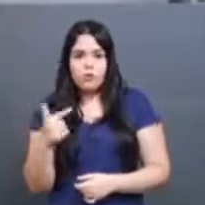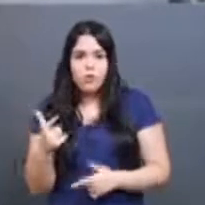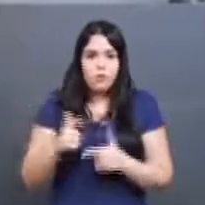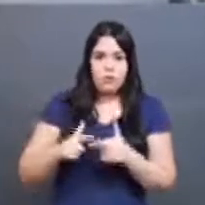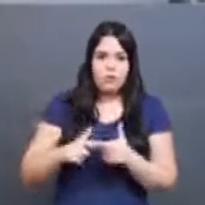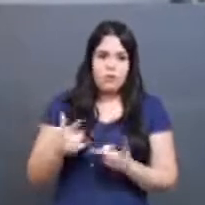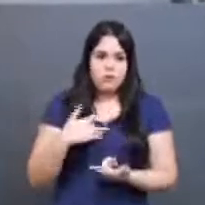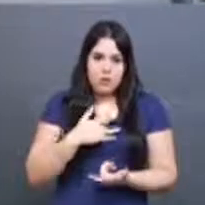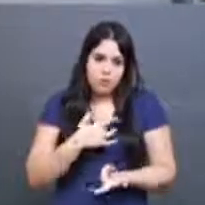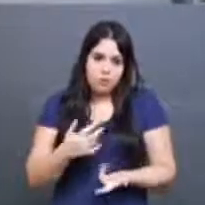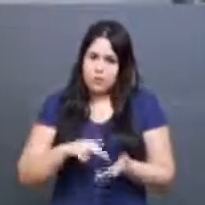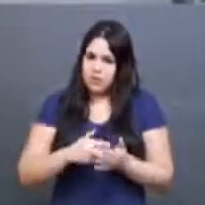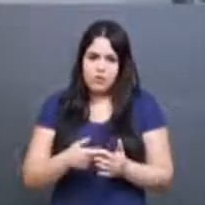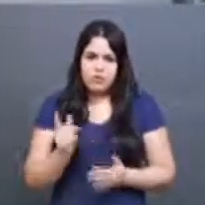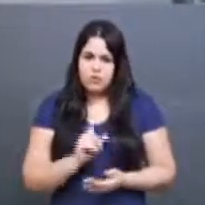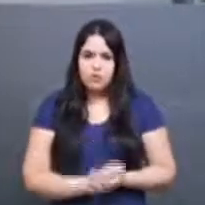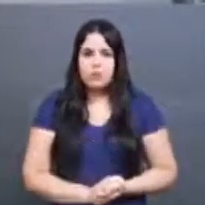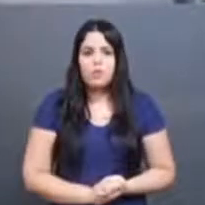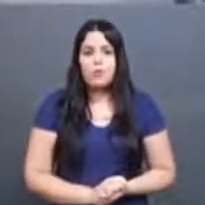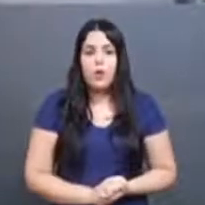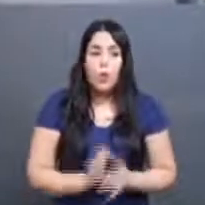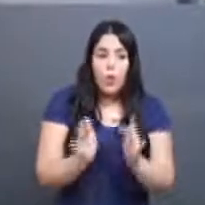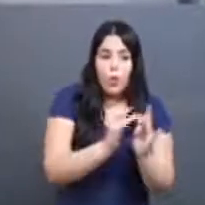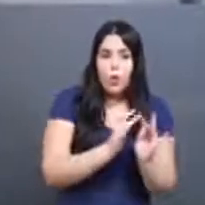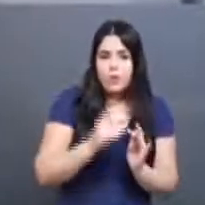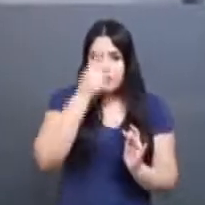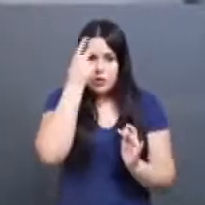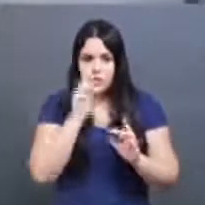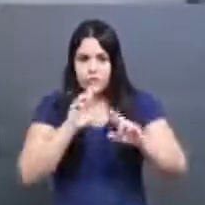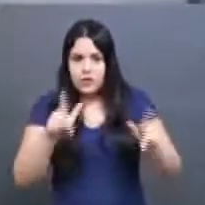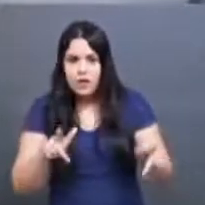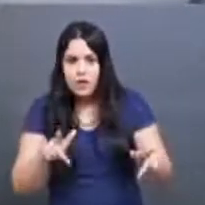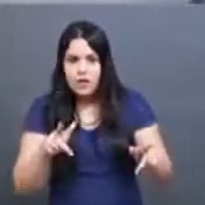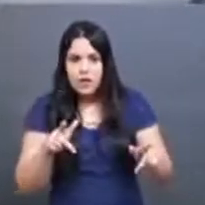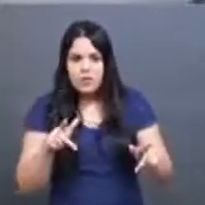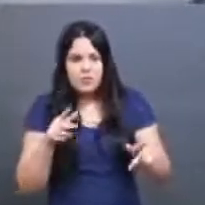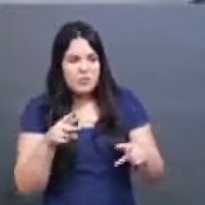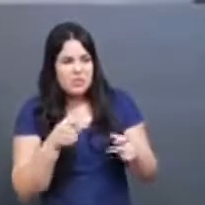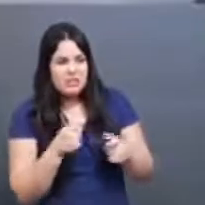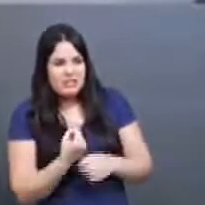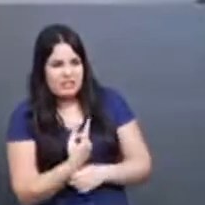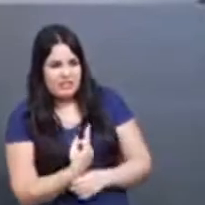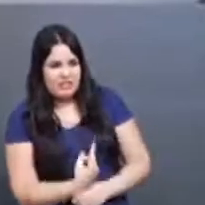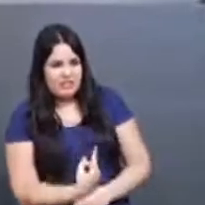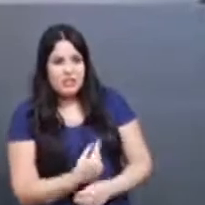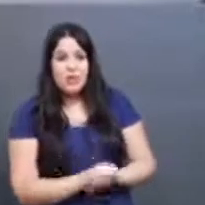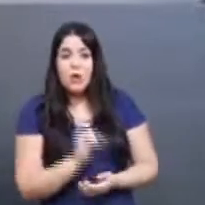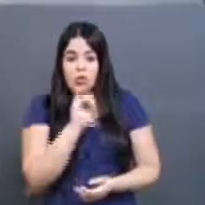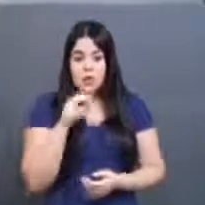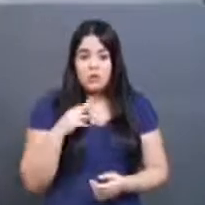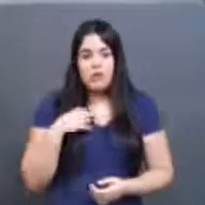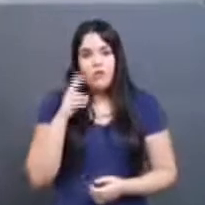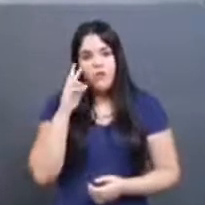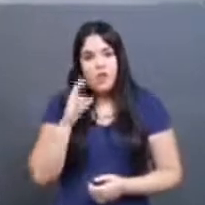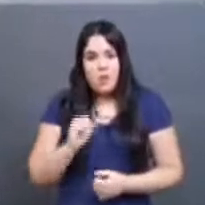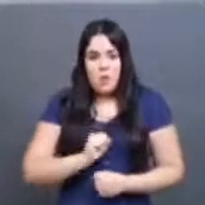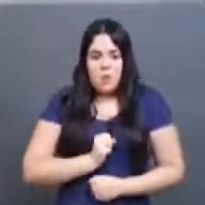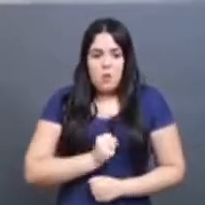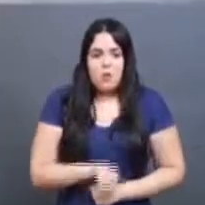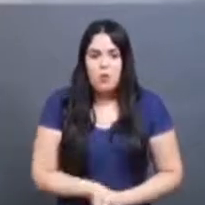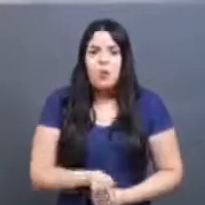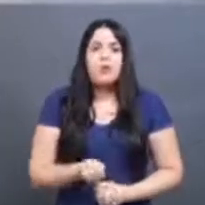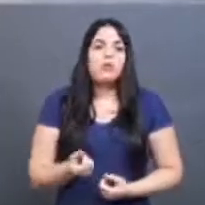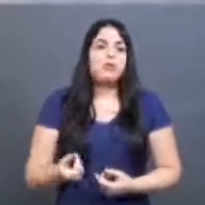O contato com o diferente, normalmente, ele é visto com estranhamento, né? E que, se você colocar o ódio, né? Você